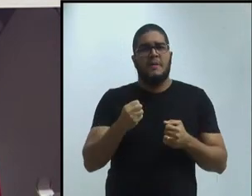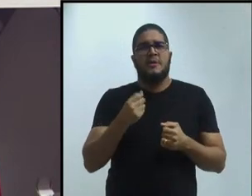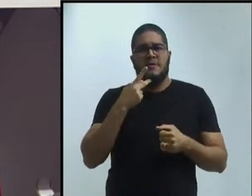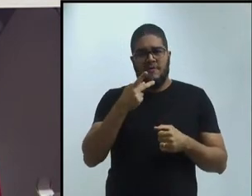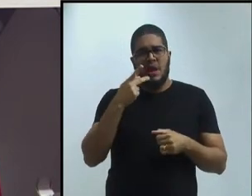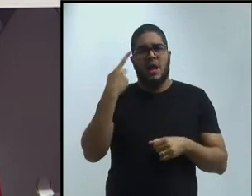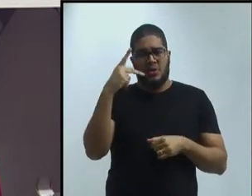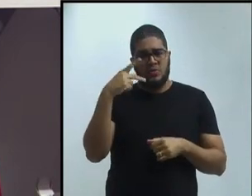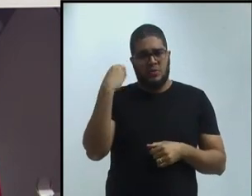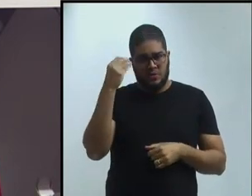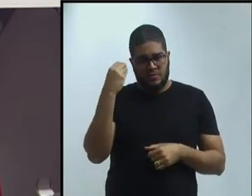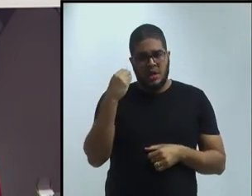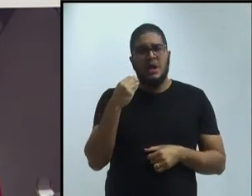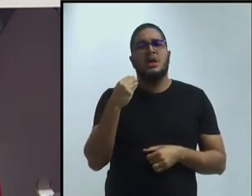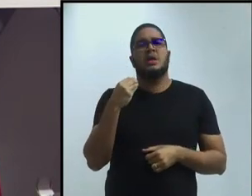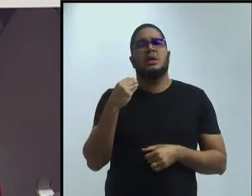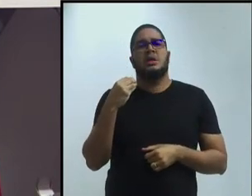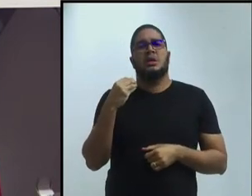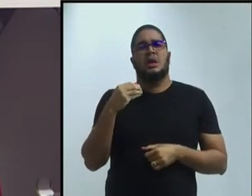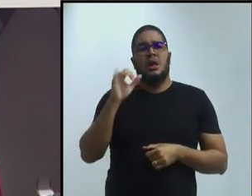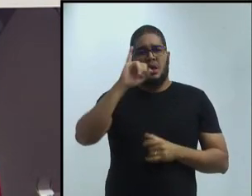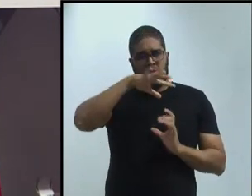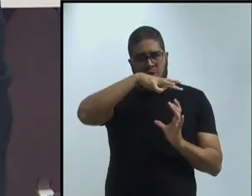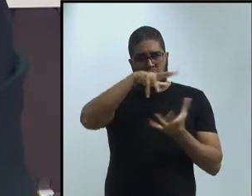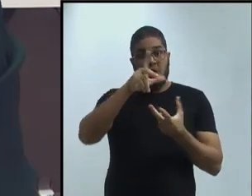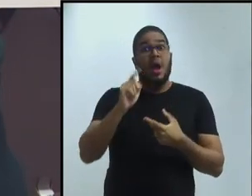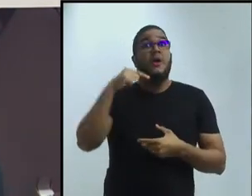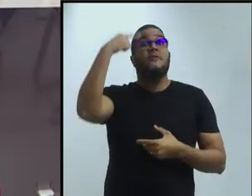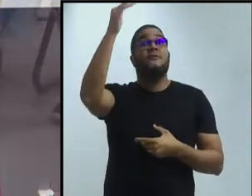40 anos, como eu falei. Muito obrigada.